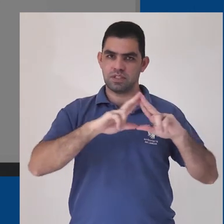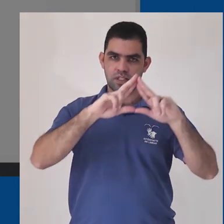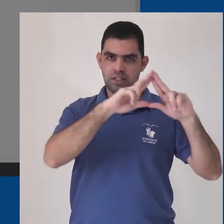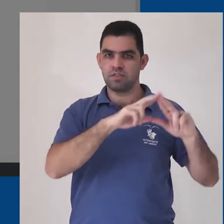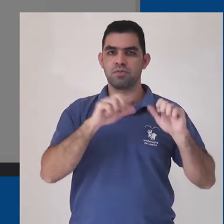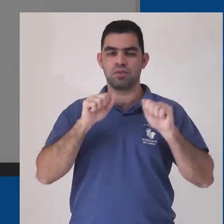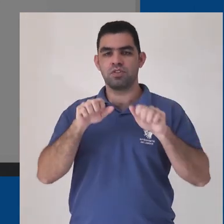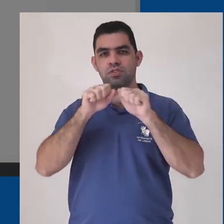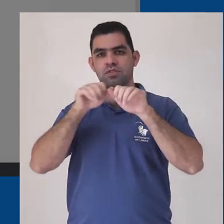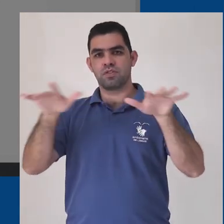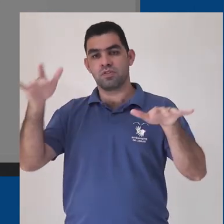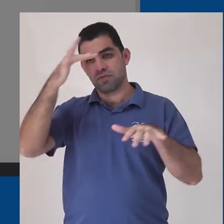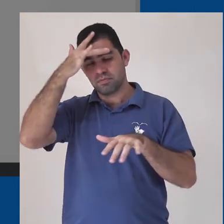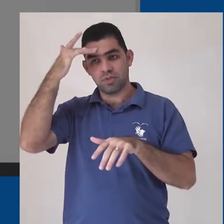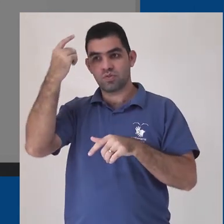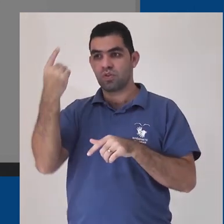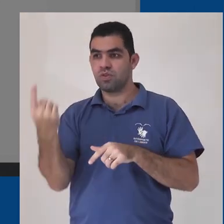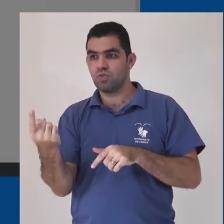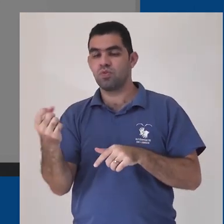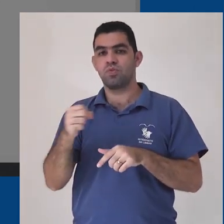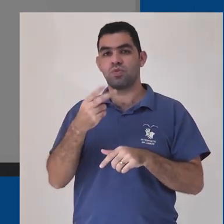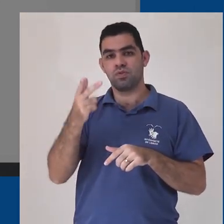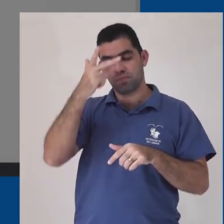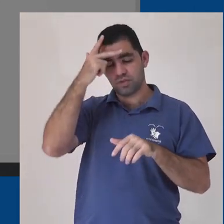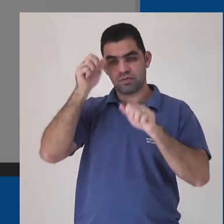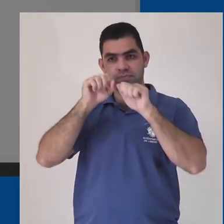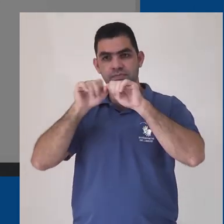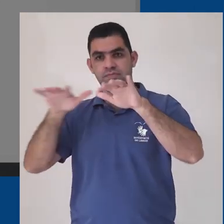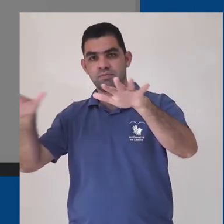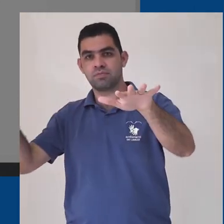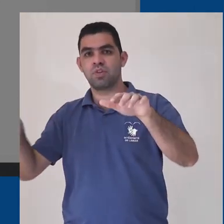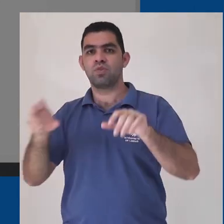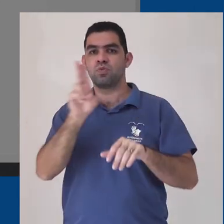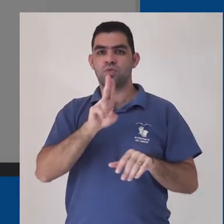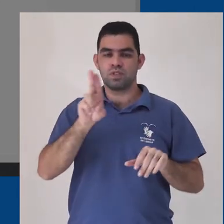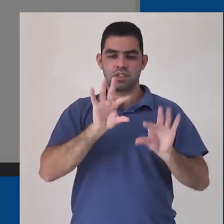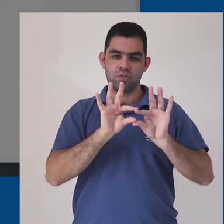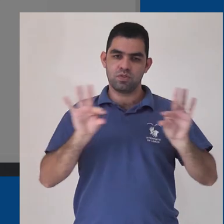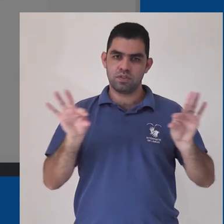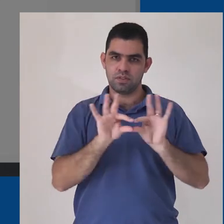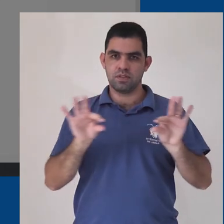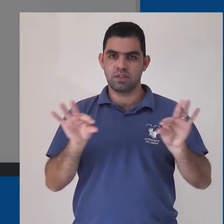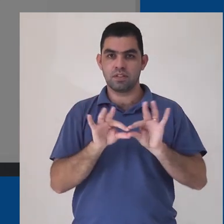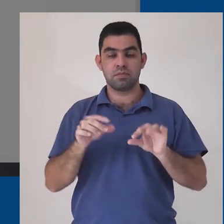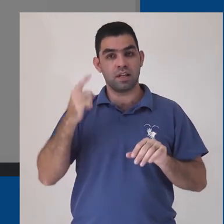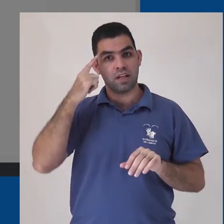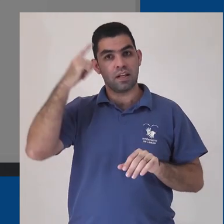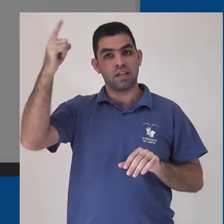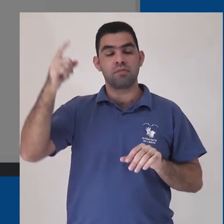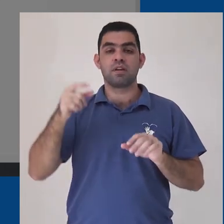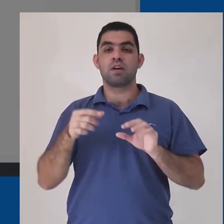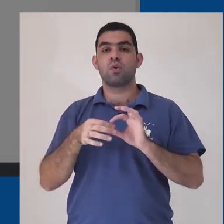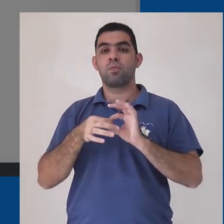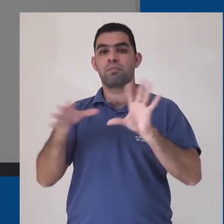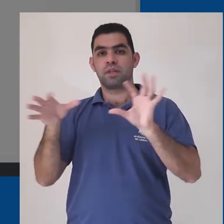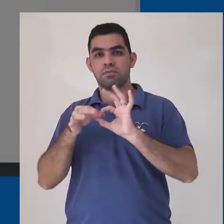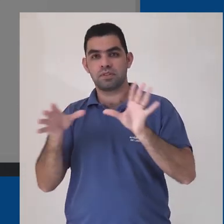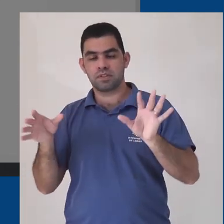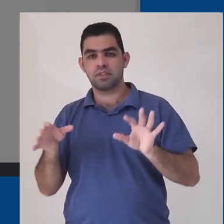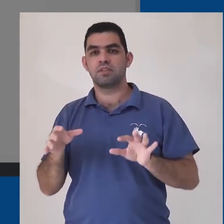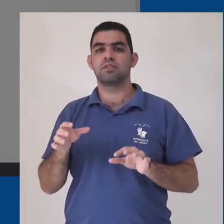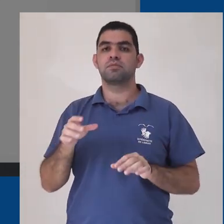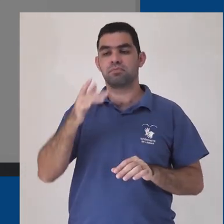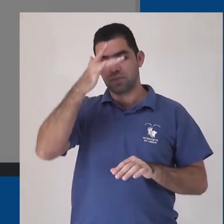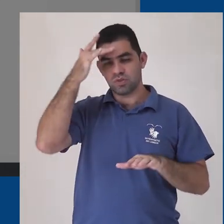Drive, onde podemos compartilhar com pessoas específicas ou por um link de compartilhamento. Sempre lembrando de definir as permissões que serão